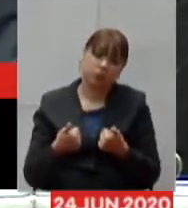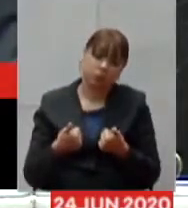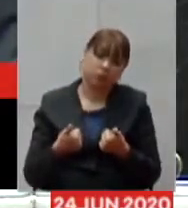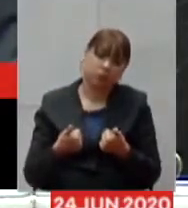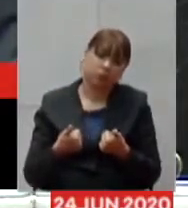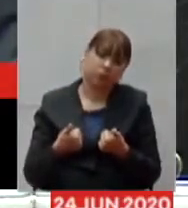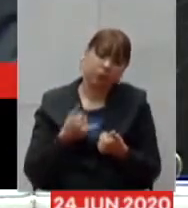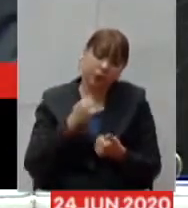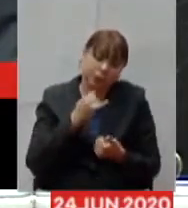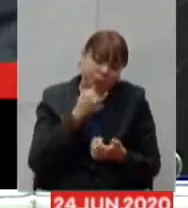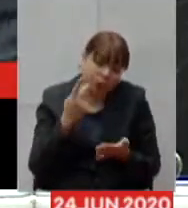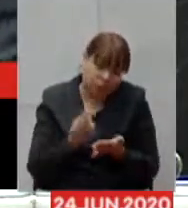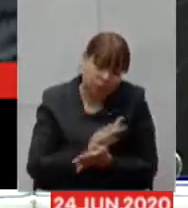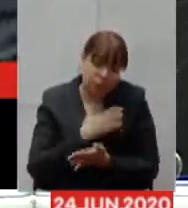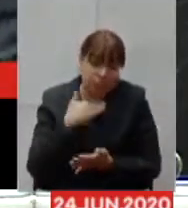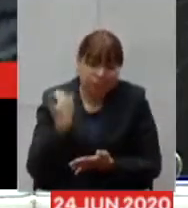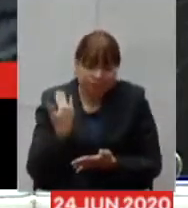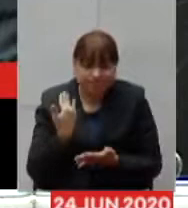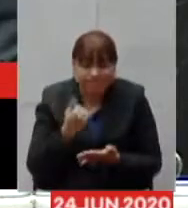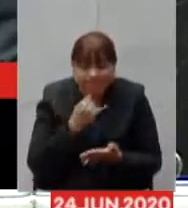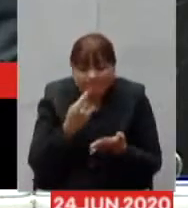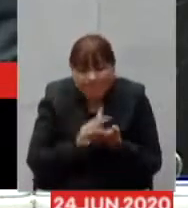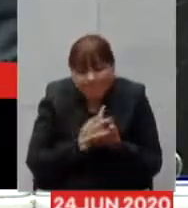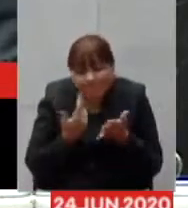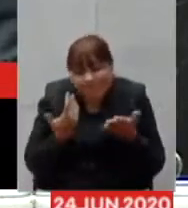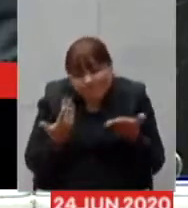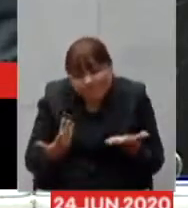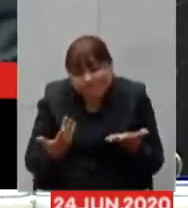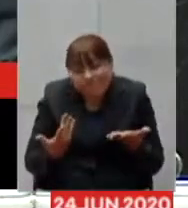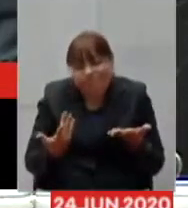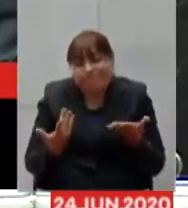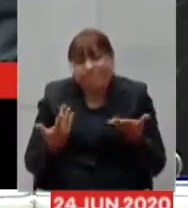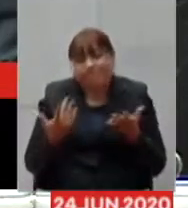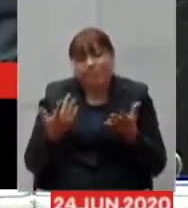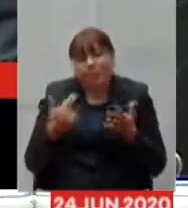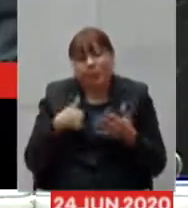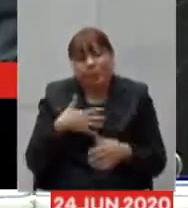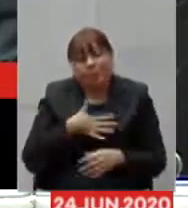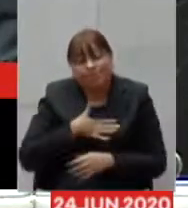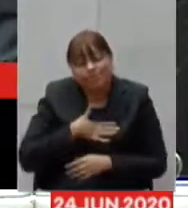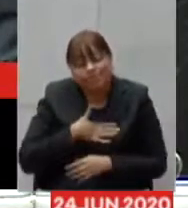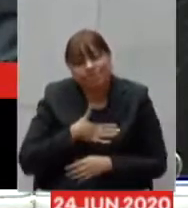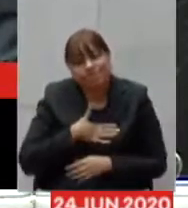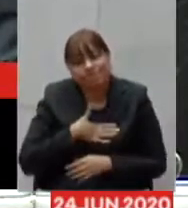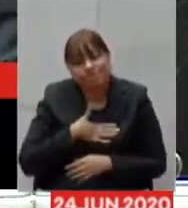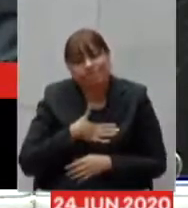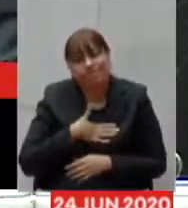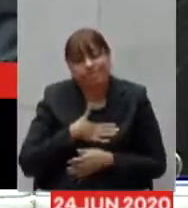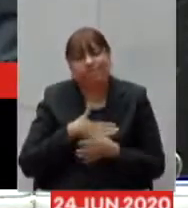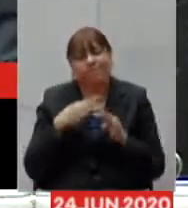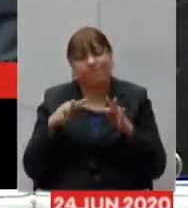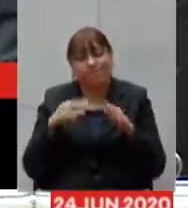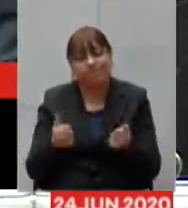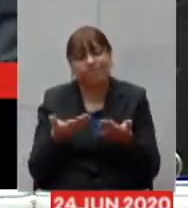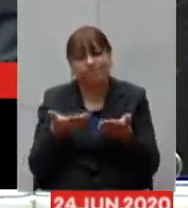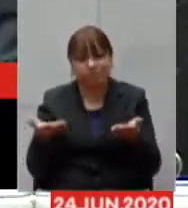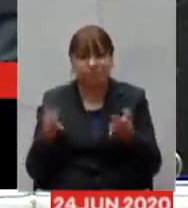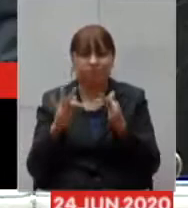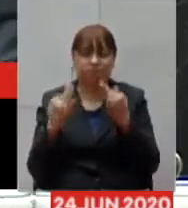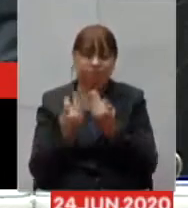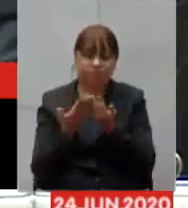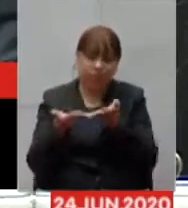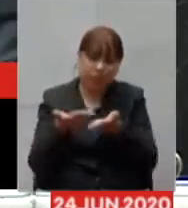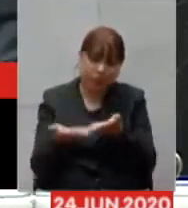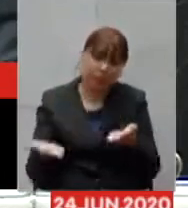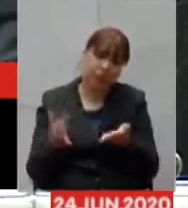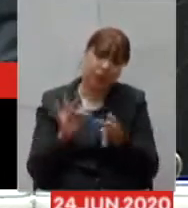infelizmente isso acontece mas eu me solidarizo com todos os que perderam seus parentes mas